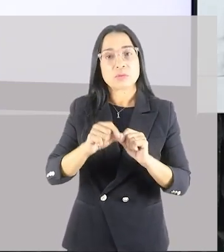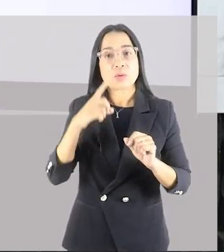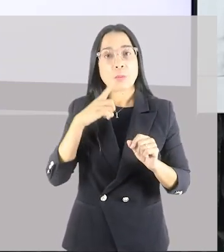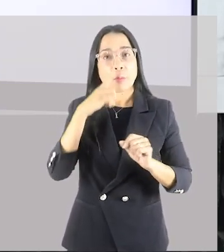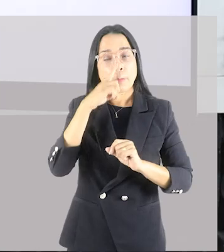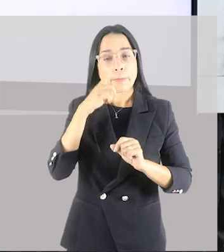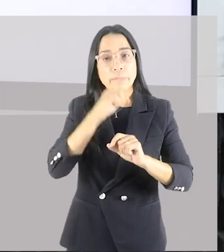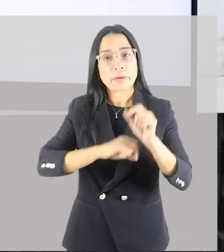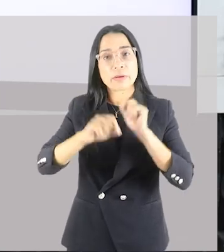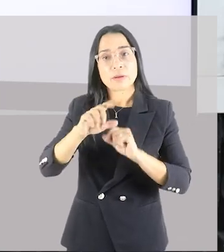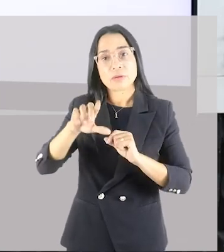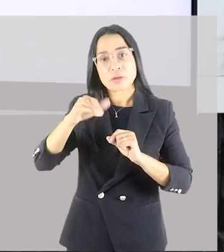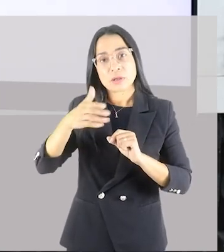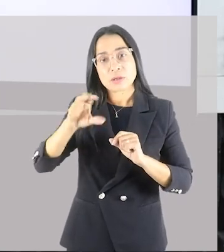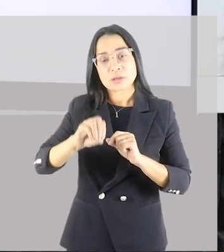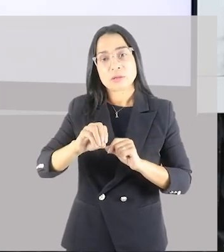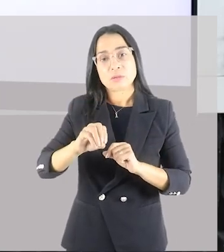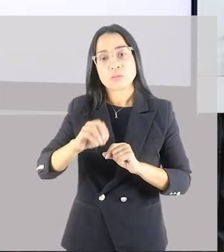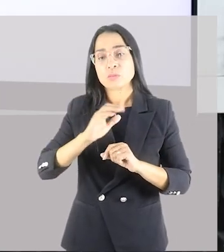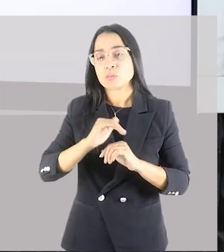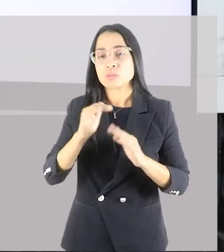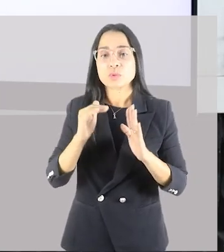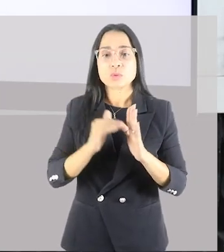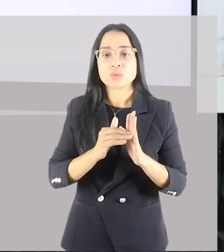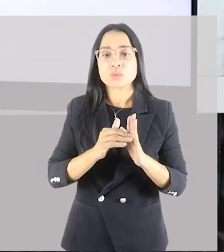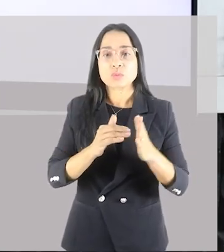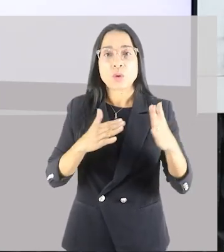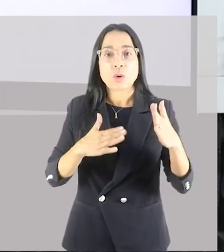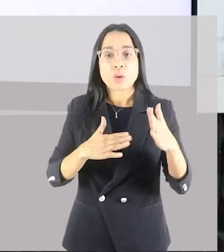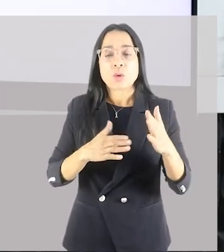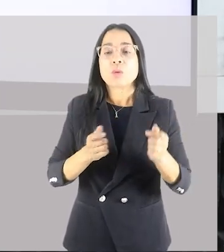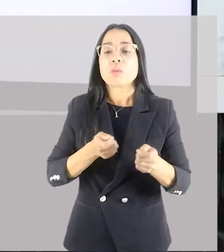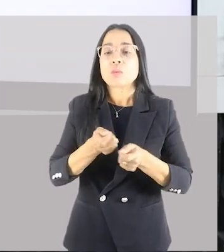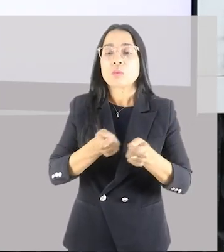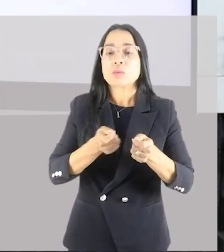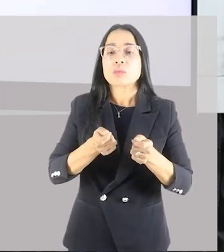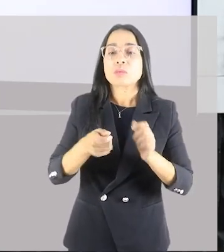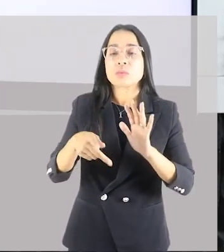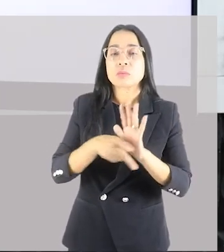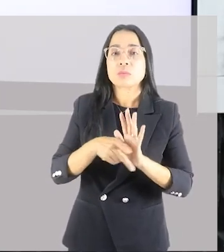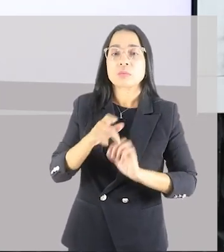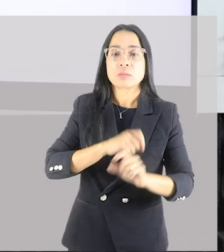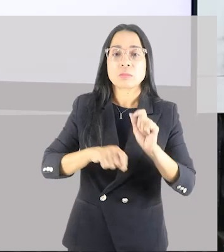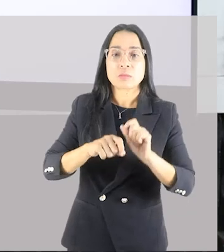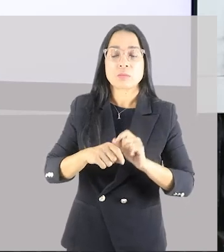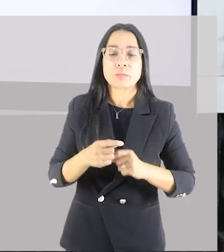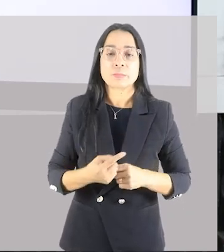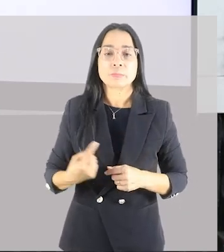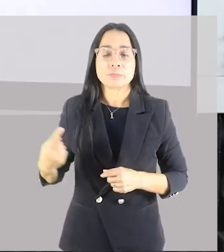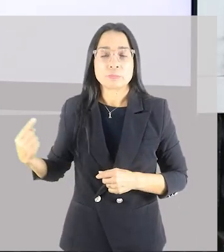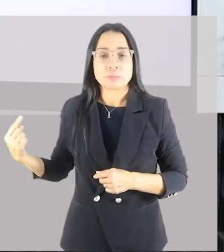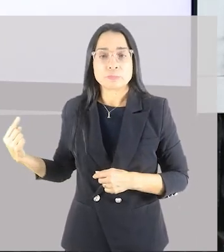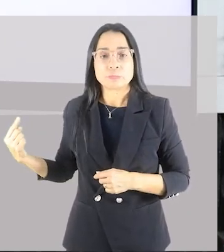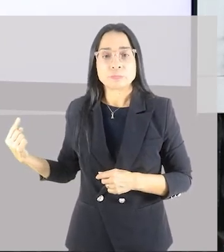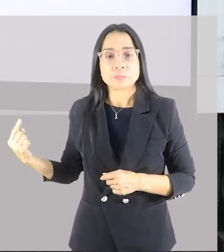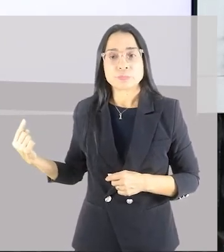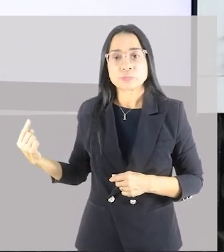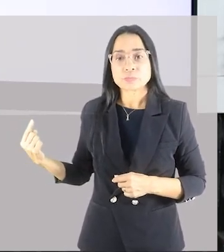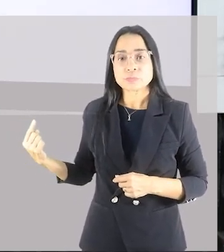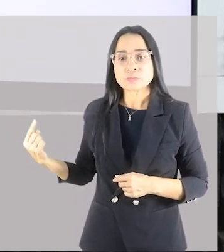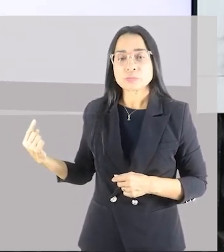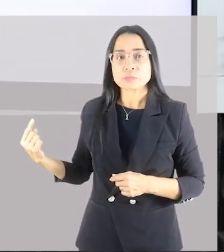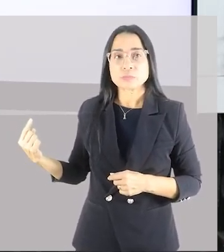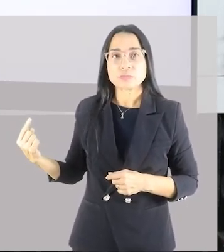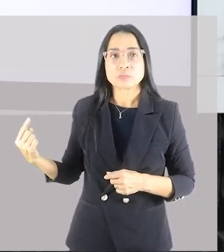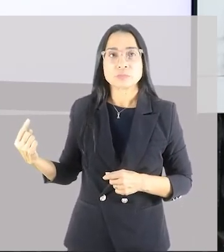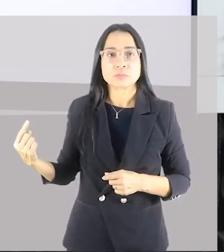de lesão. Tudo com controle especial. Mas eu preciso quebrar essa homeostase. Aí